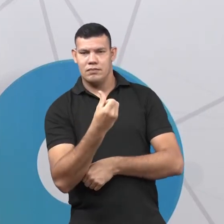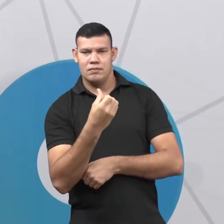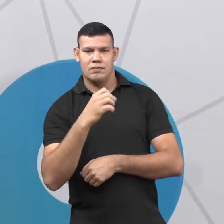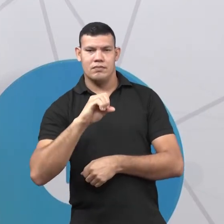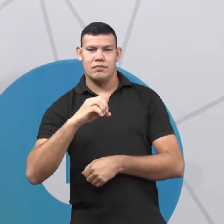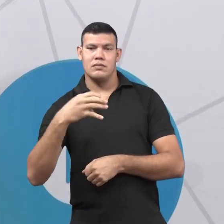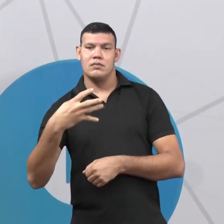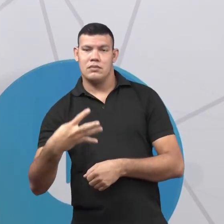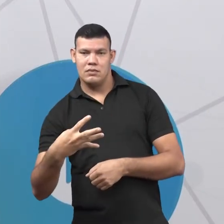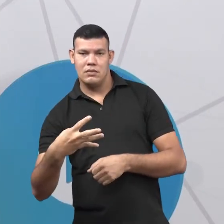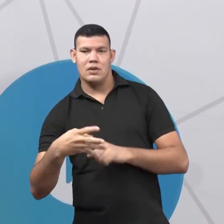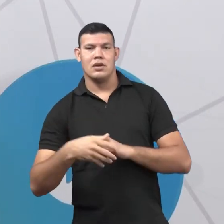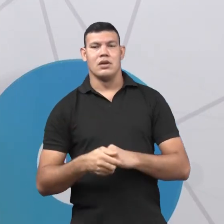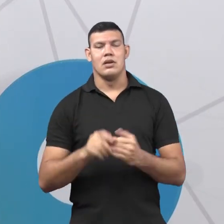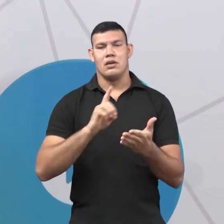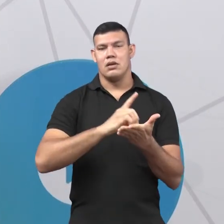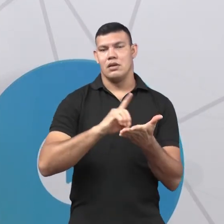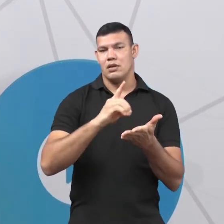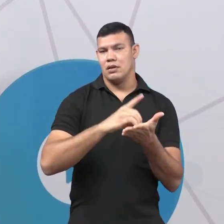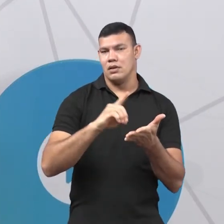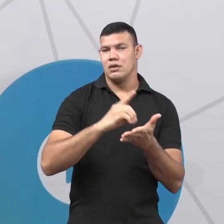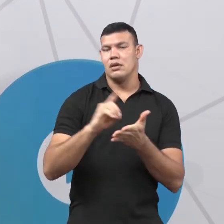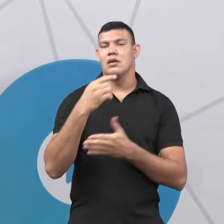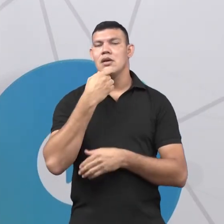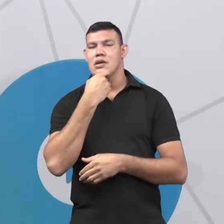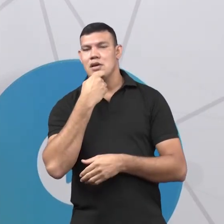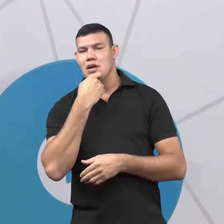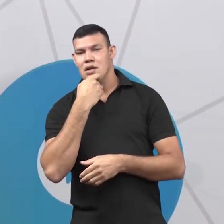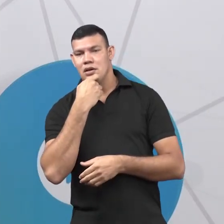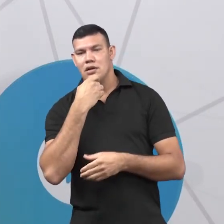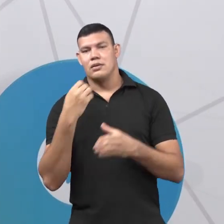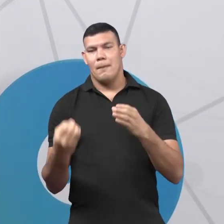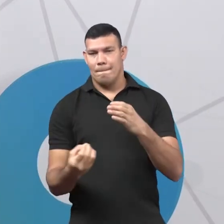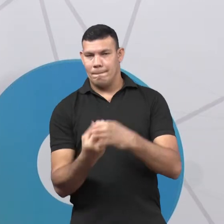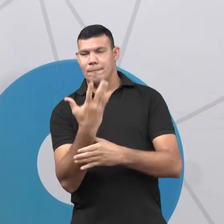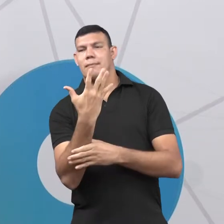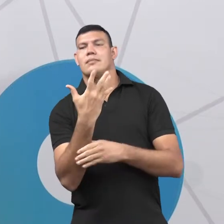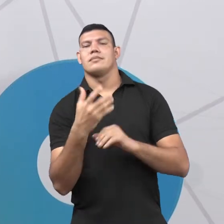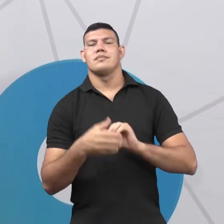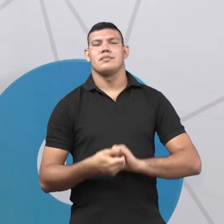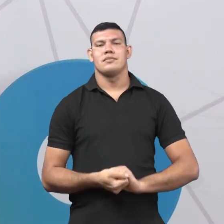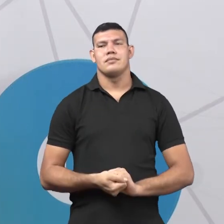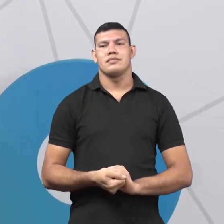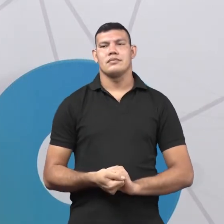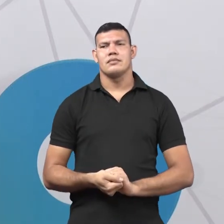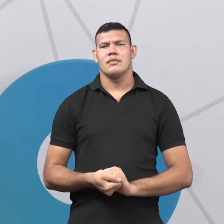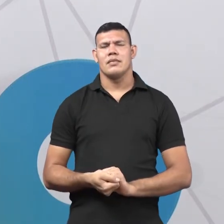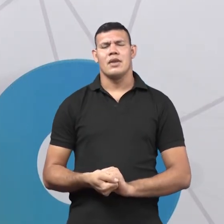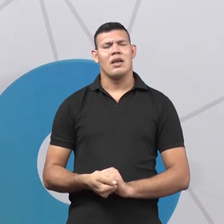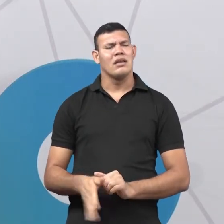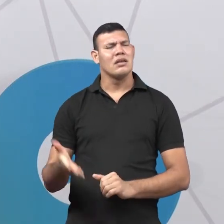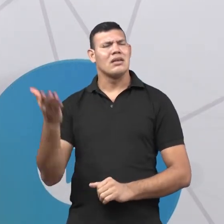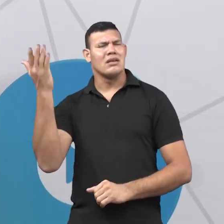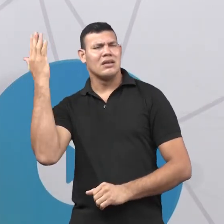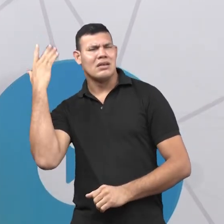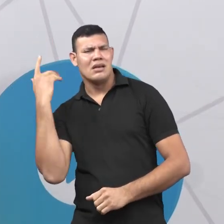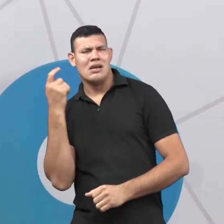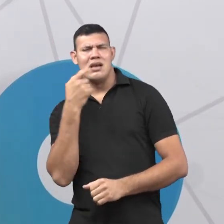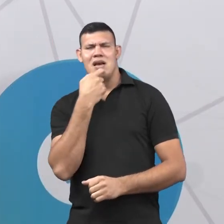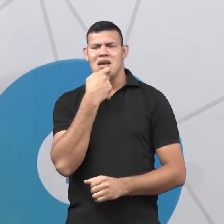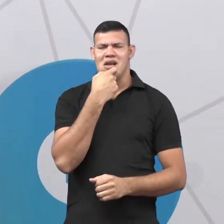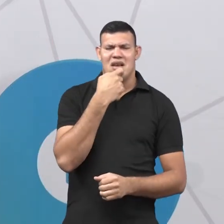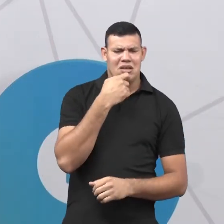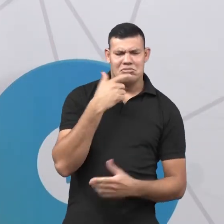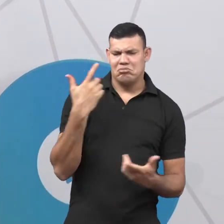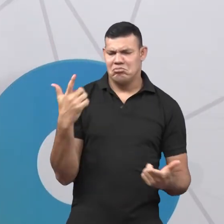certeza, foi um marco, né? Para a língua. Agora, vocês devem estar se perguntando assim, mas o inglês não era nada, começou a se informar,